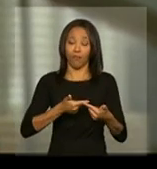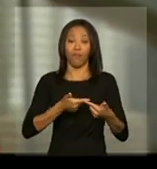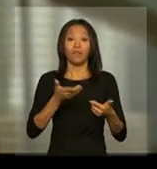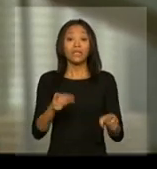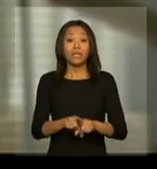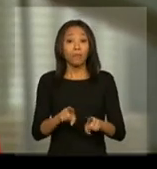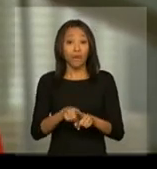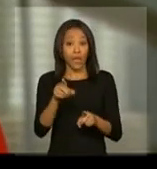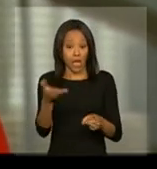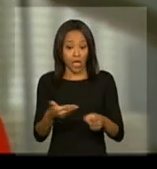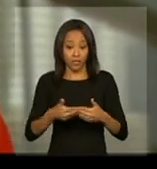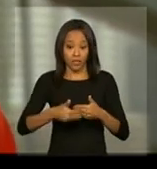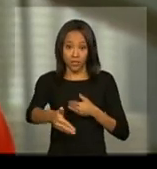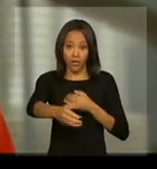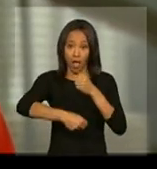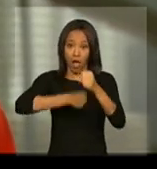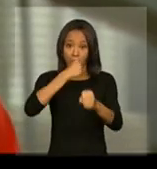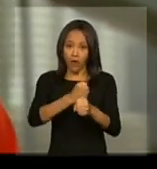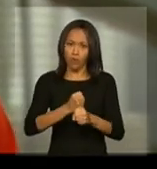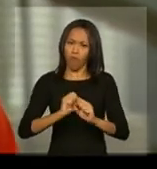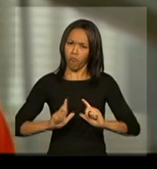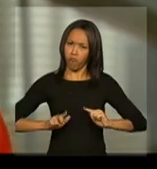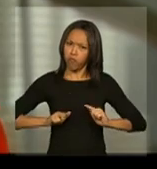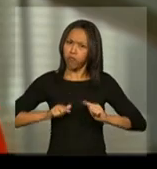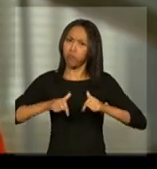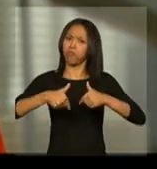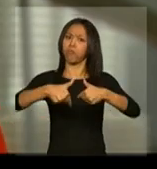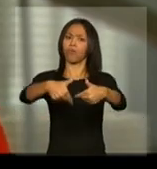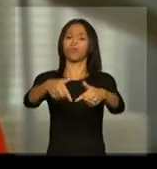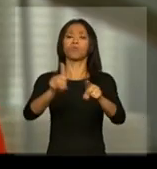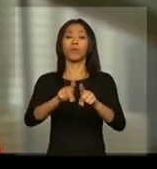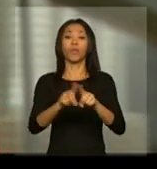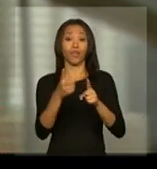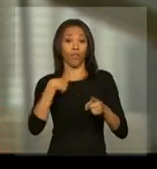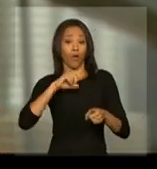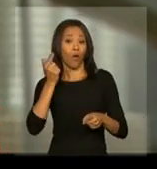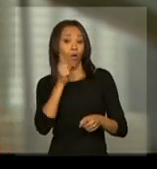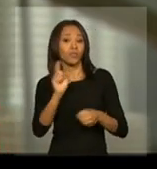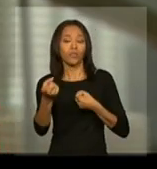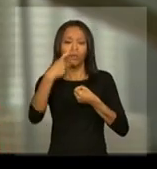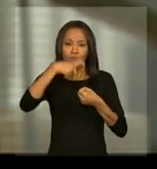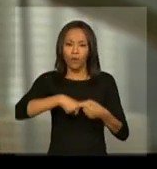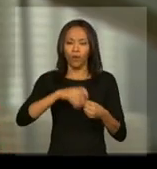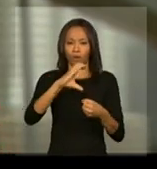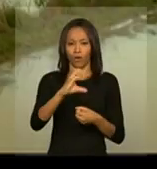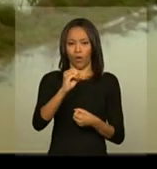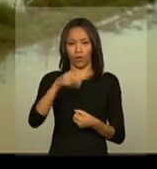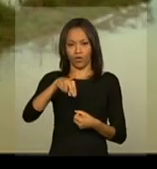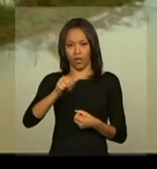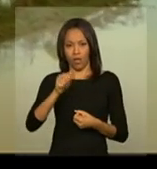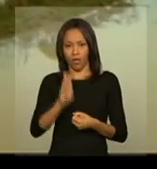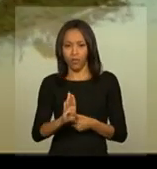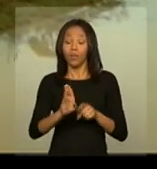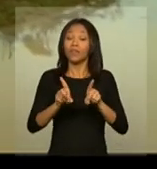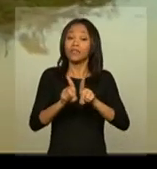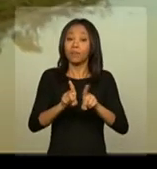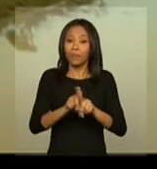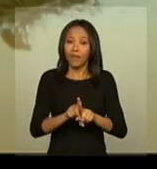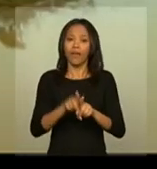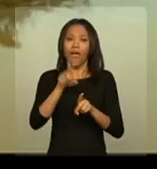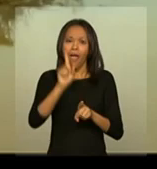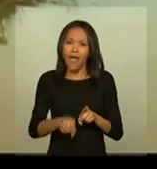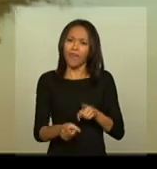muita força com o convênio que nós temos feito com a Conab, no PAA Formação de Estoque, e através do